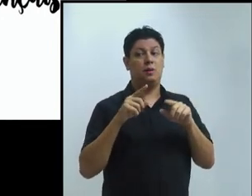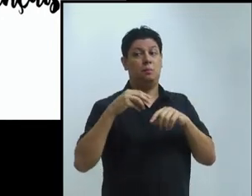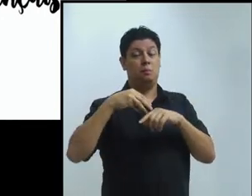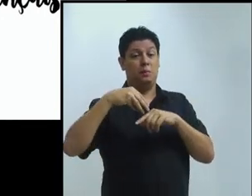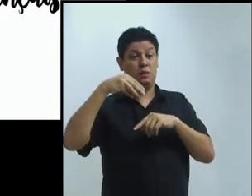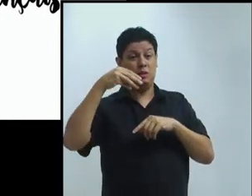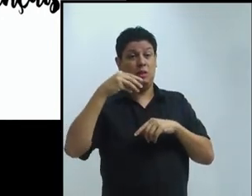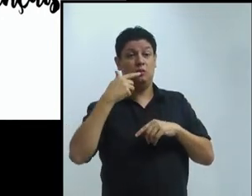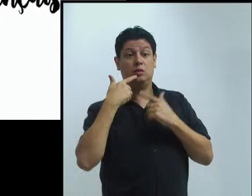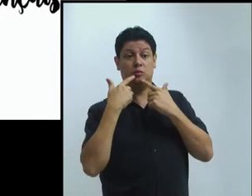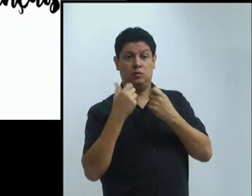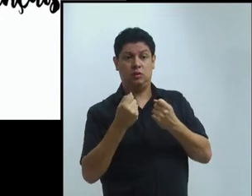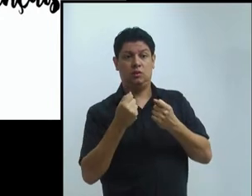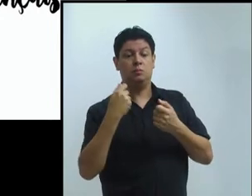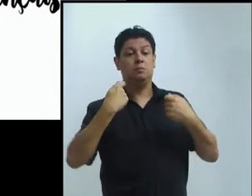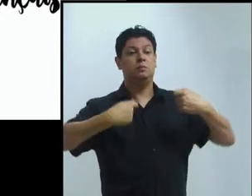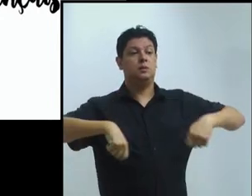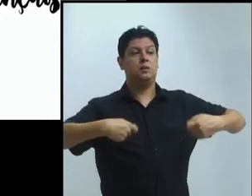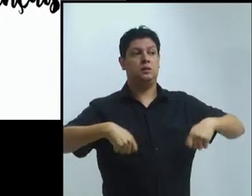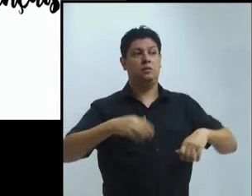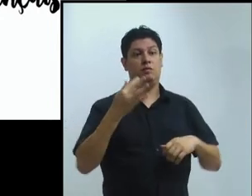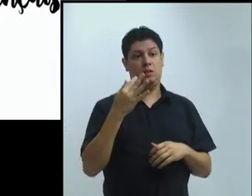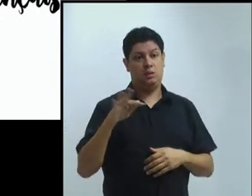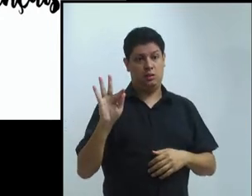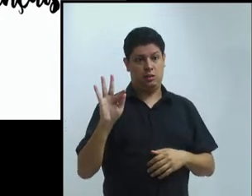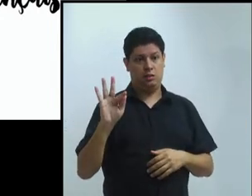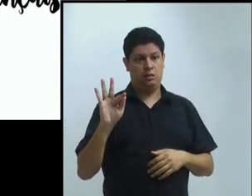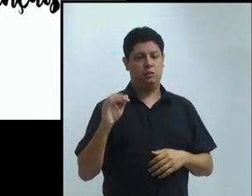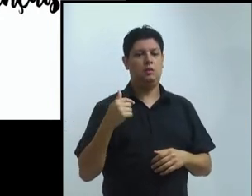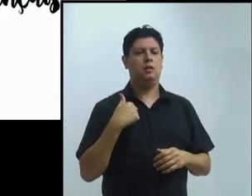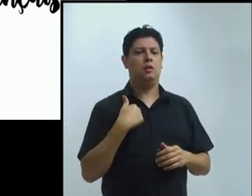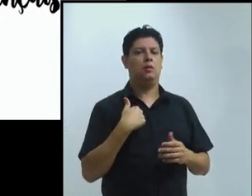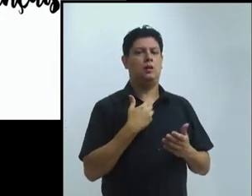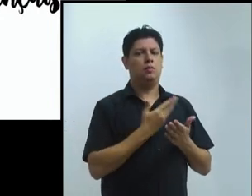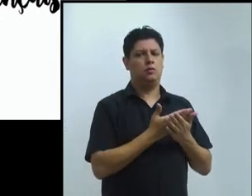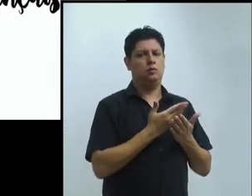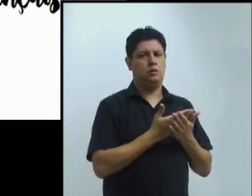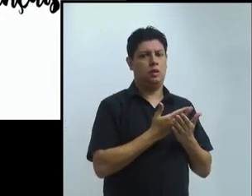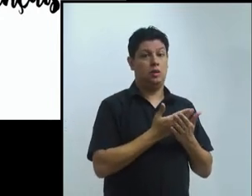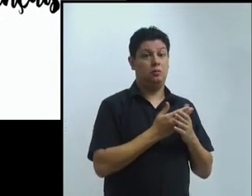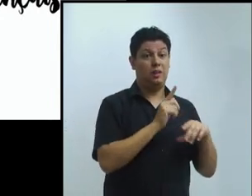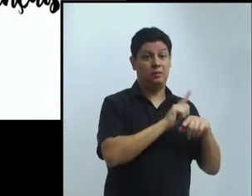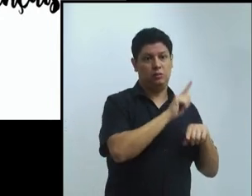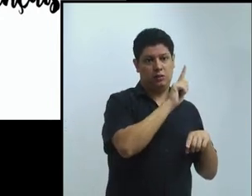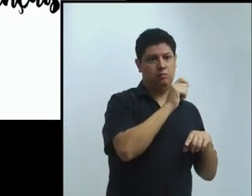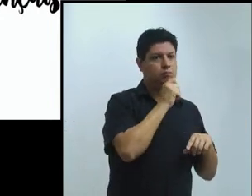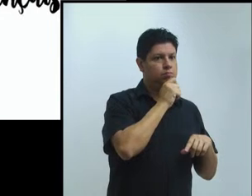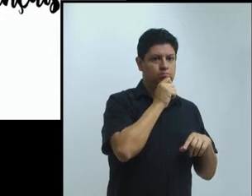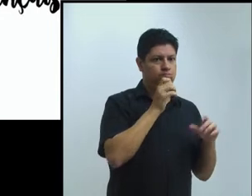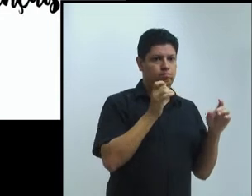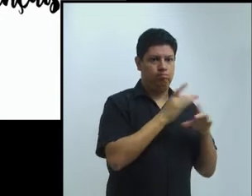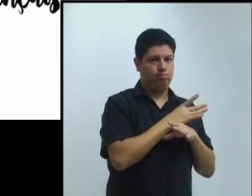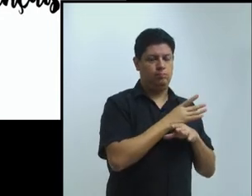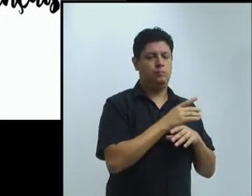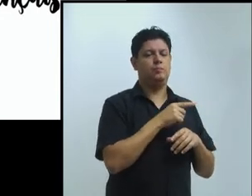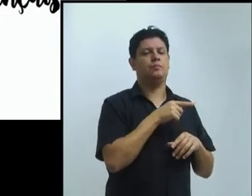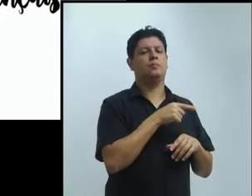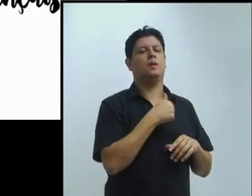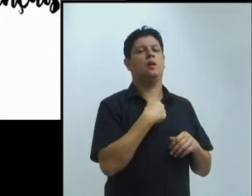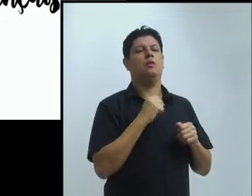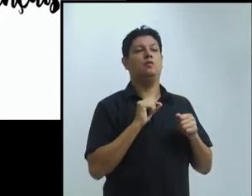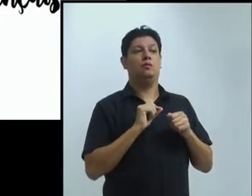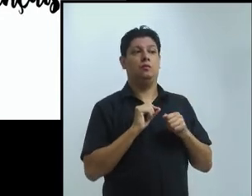na faculdade, eu fui fazer um curso de francês para leitura de textos acadêmicos, porque era